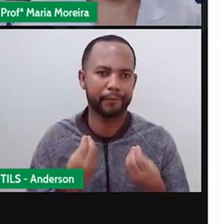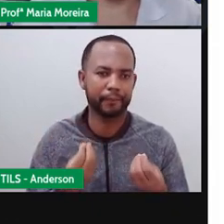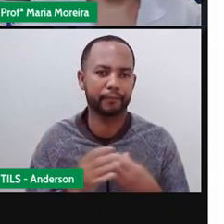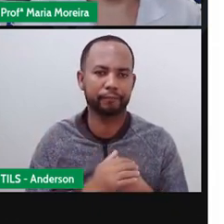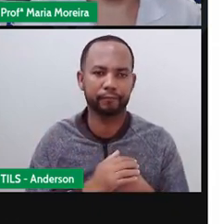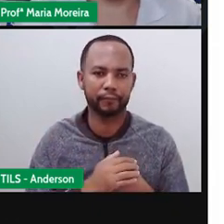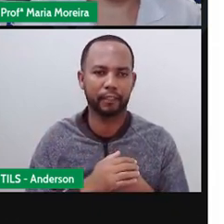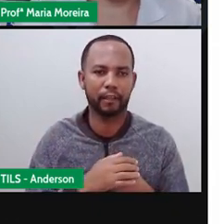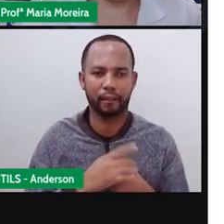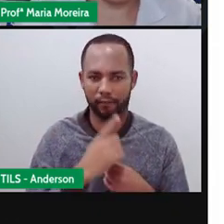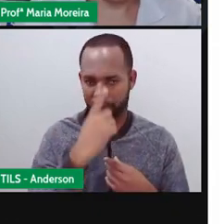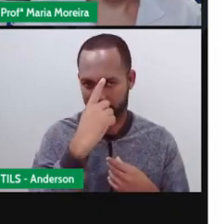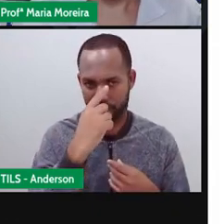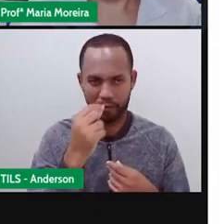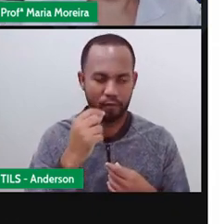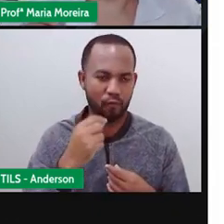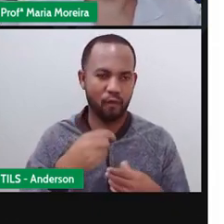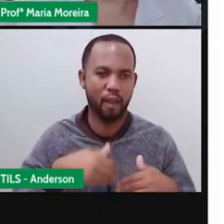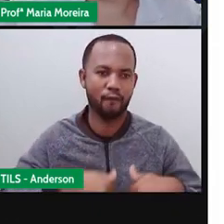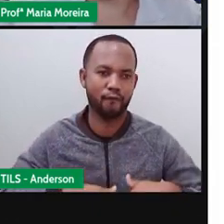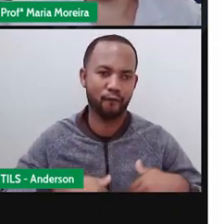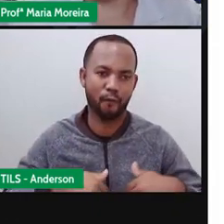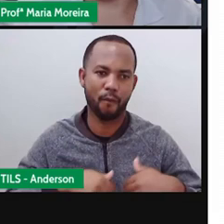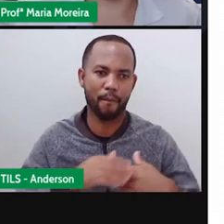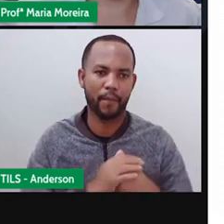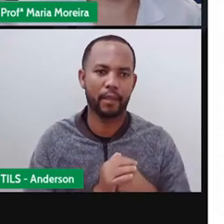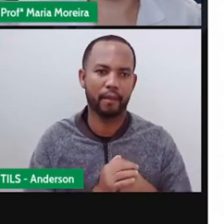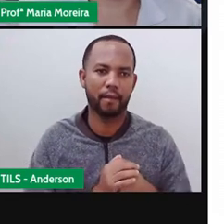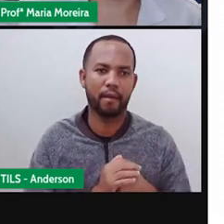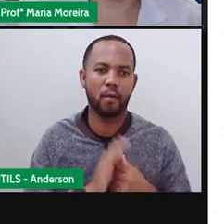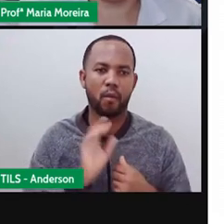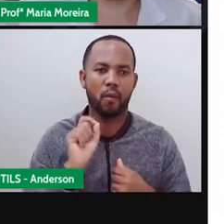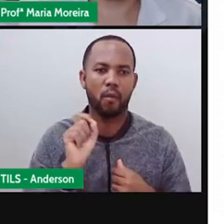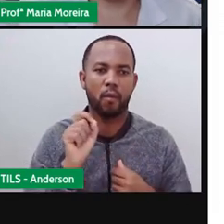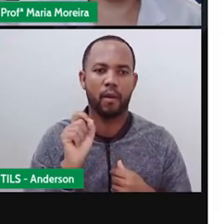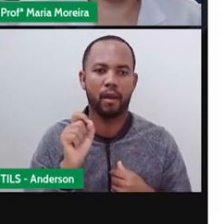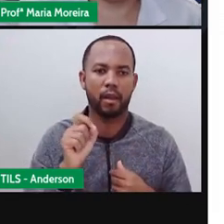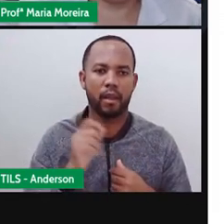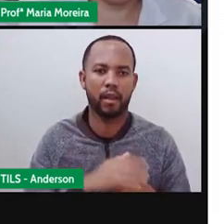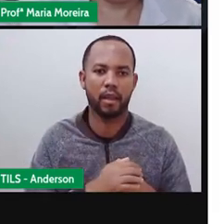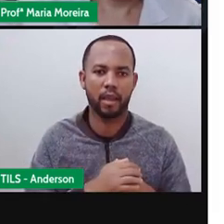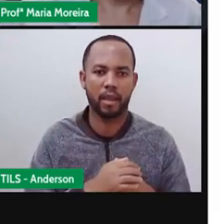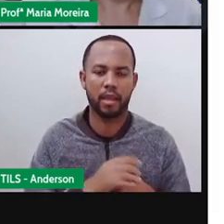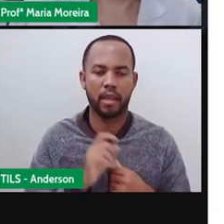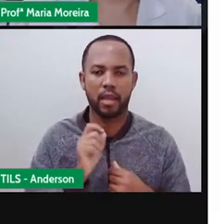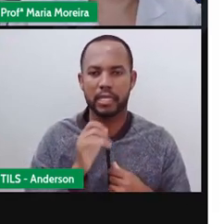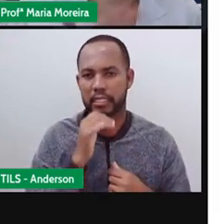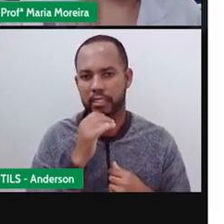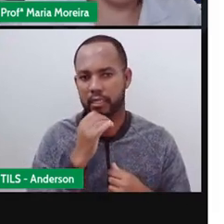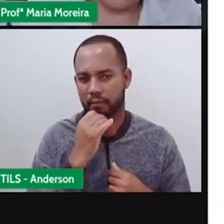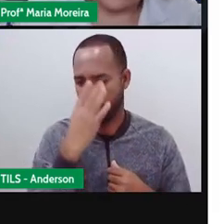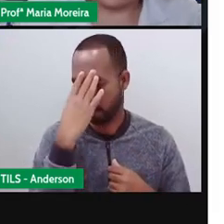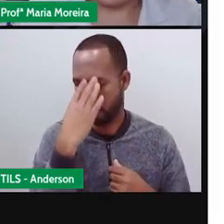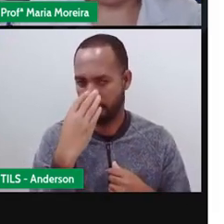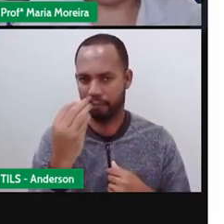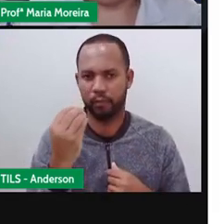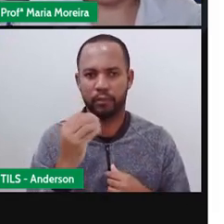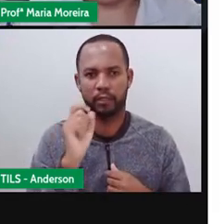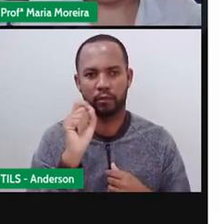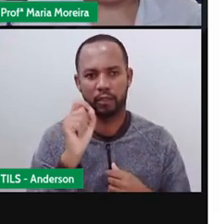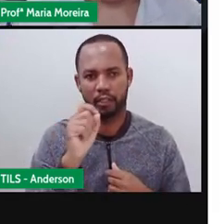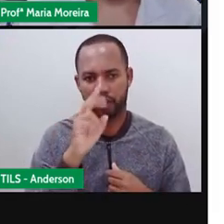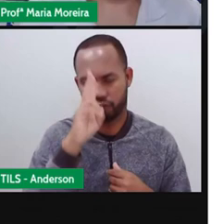mesmo. Então, a resposta seria o quê? O que fez a cegonha... Desculpa, o que fez a raposa na história? Convidou a